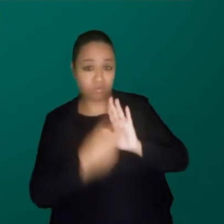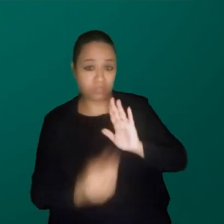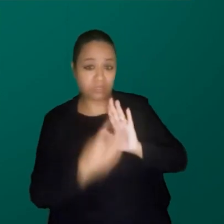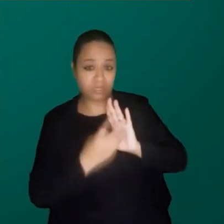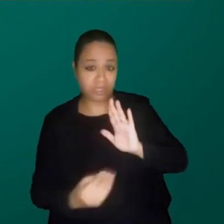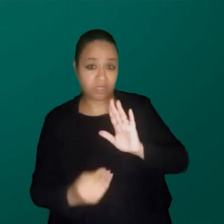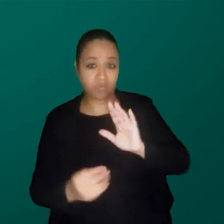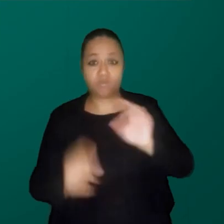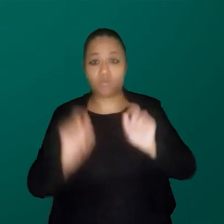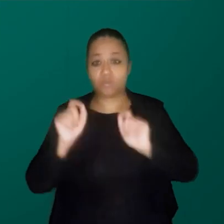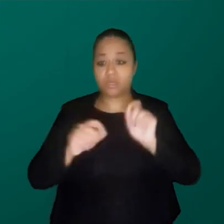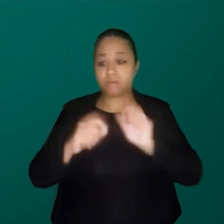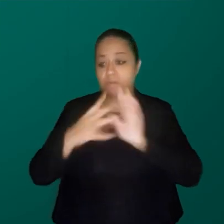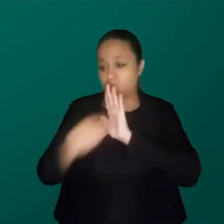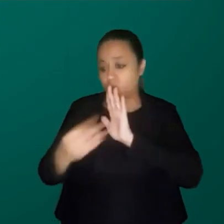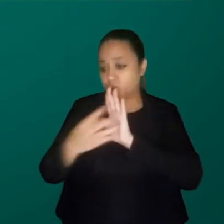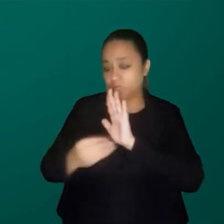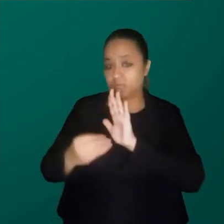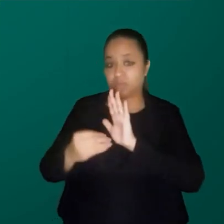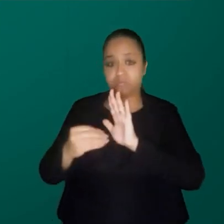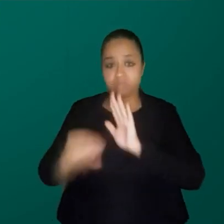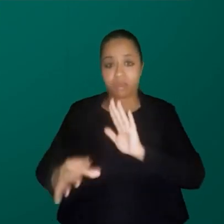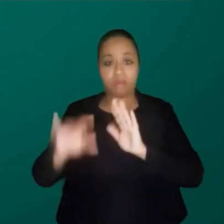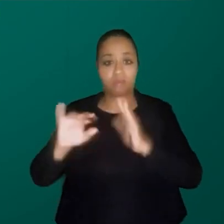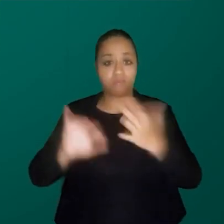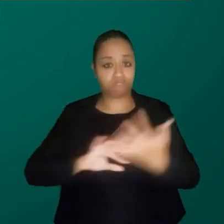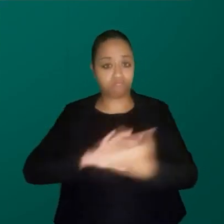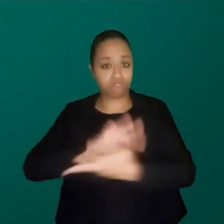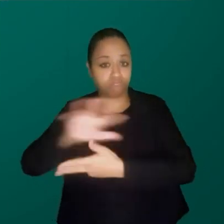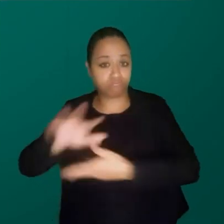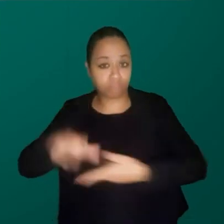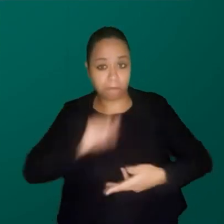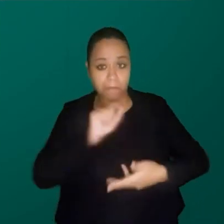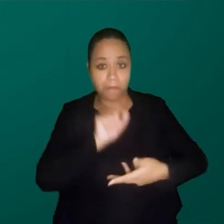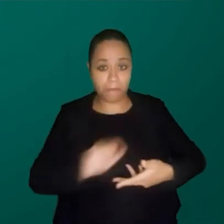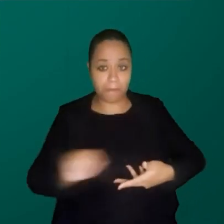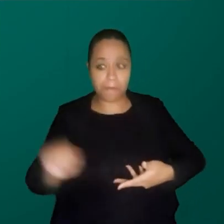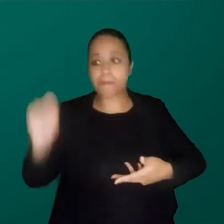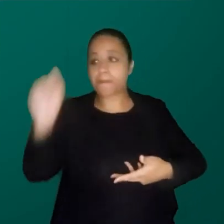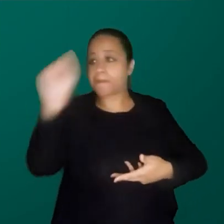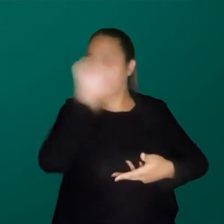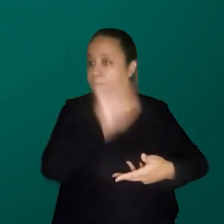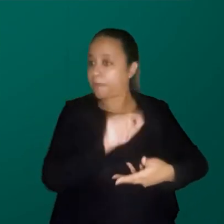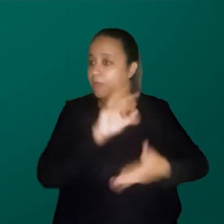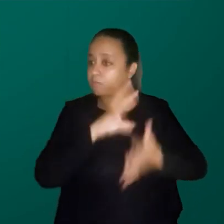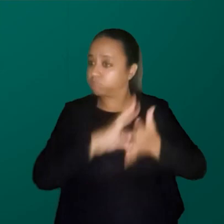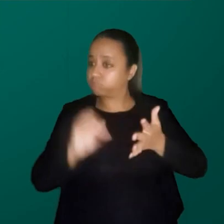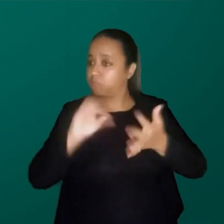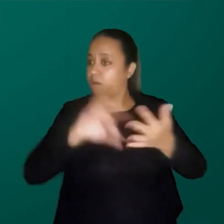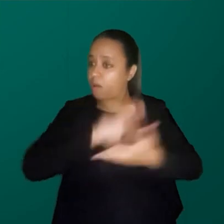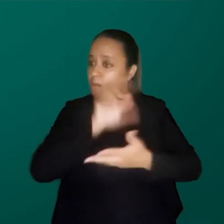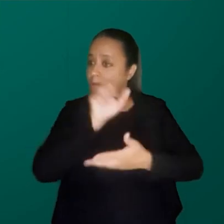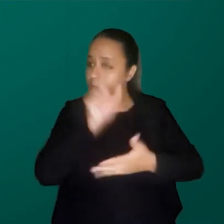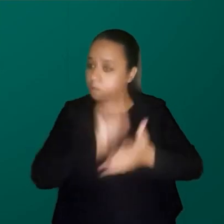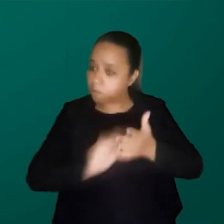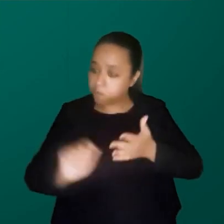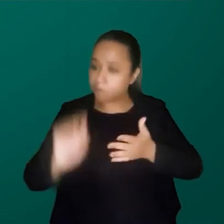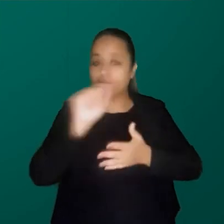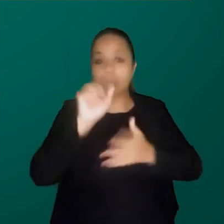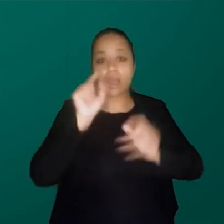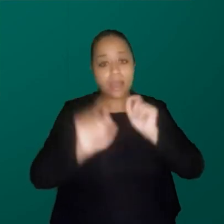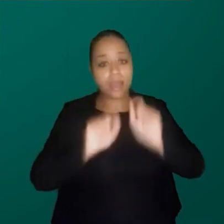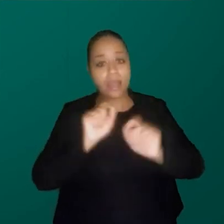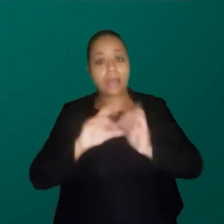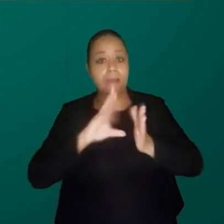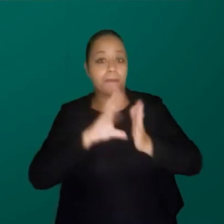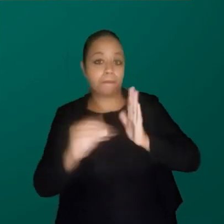tido, então, como um modelo universal. E que, por acaso, esse modelo universal, de modo geral, tem sido um modelo